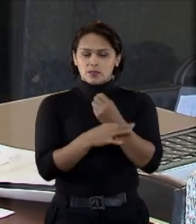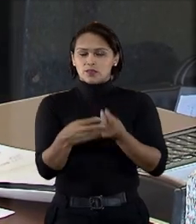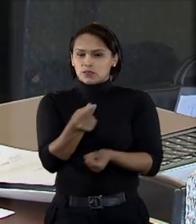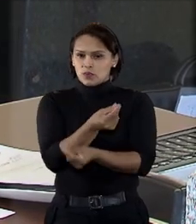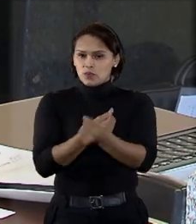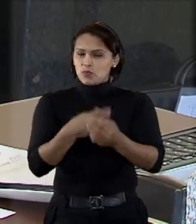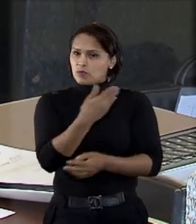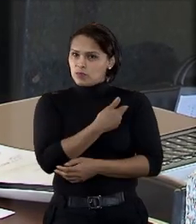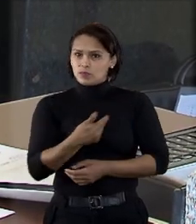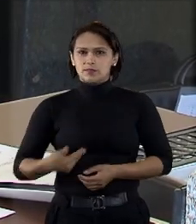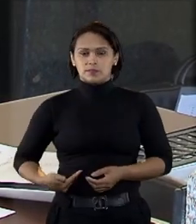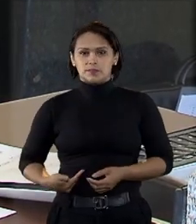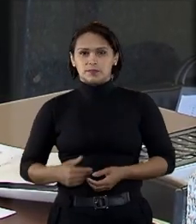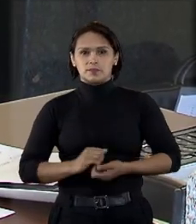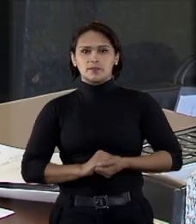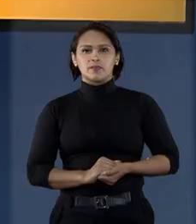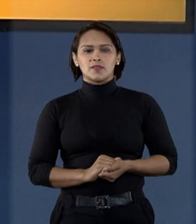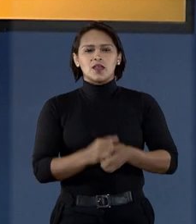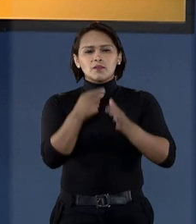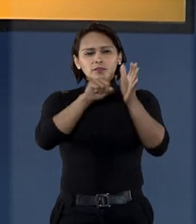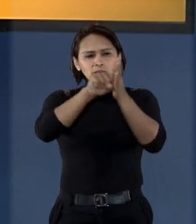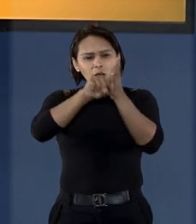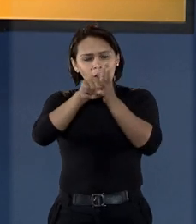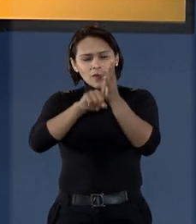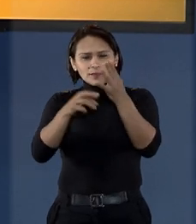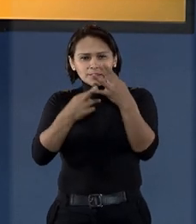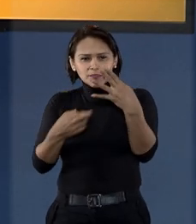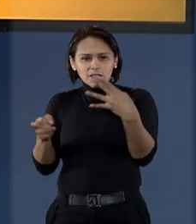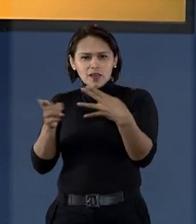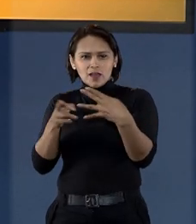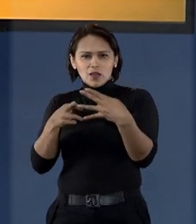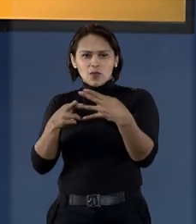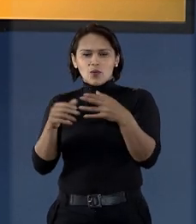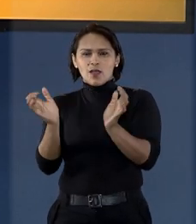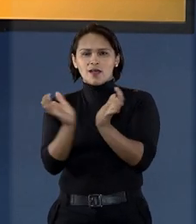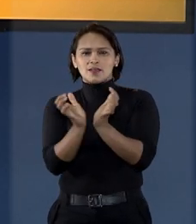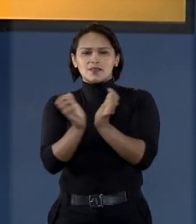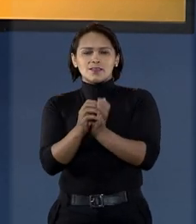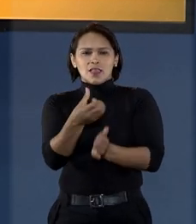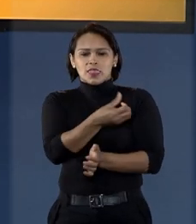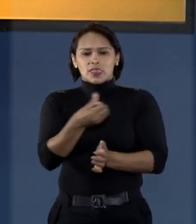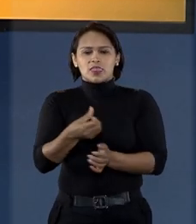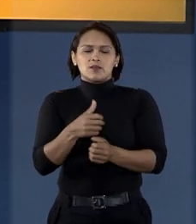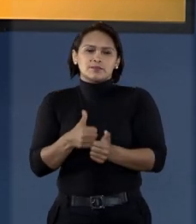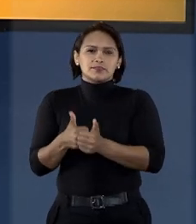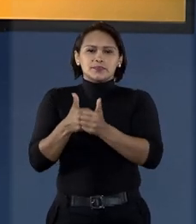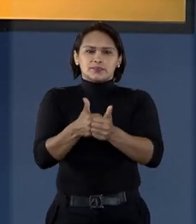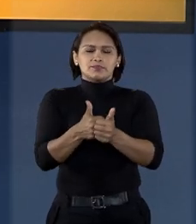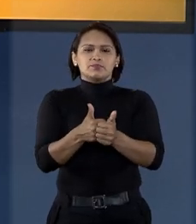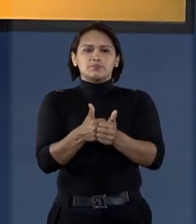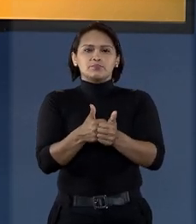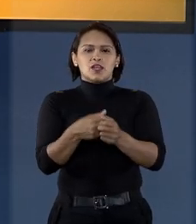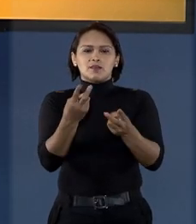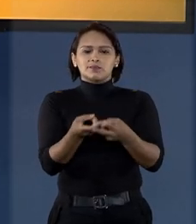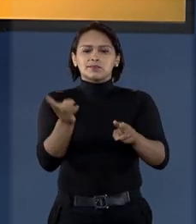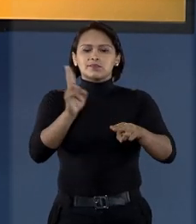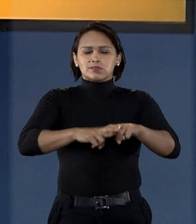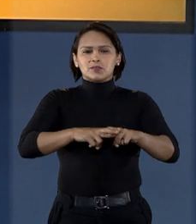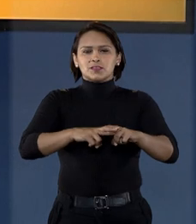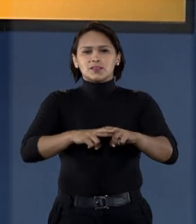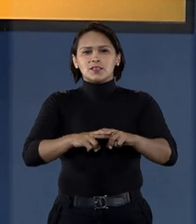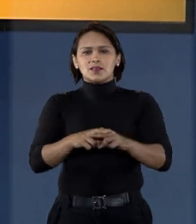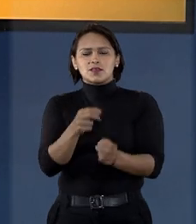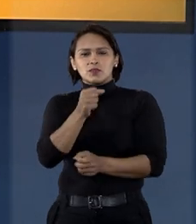à segurança ou à economia públicas. Ao analisar recurso, a sexta turma manteve a condenação de André do Rep